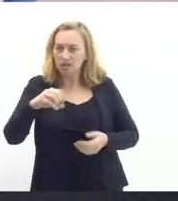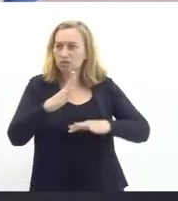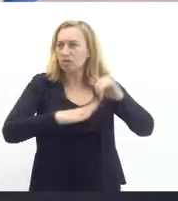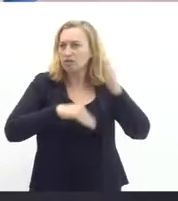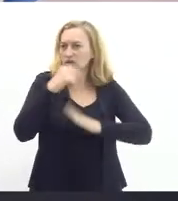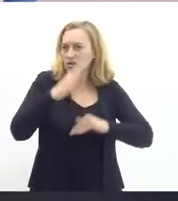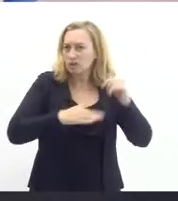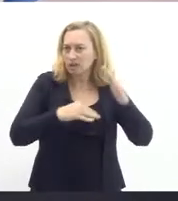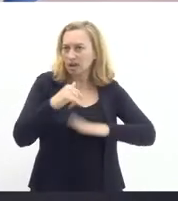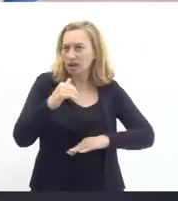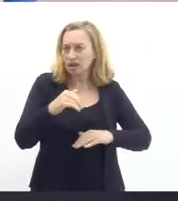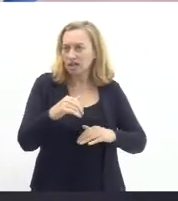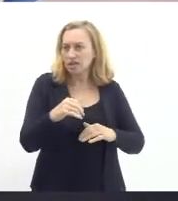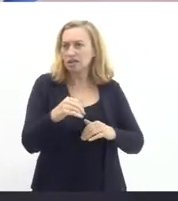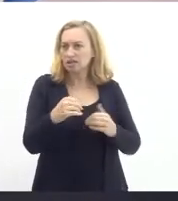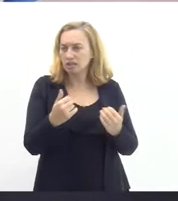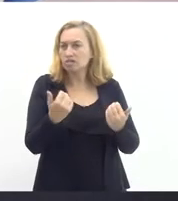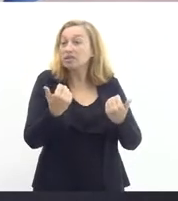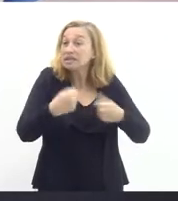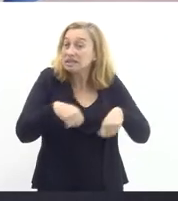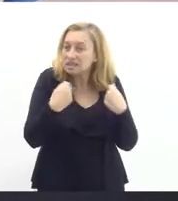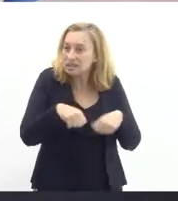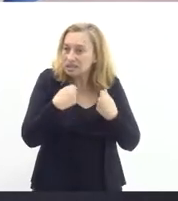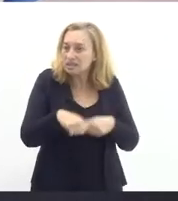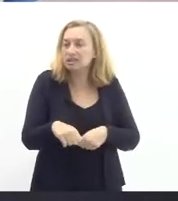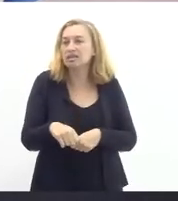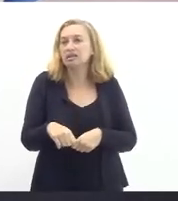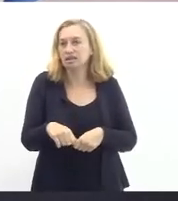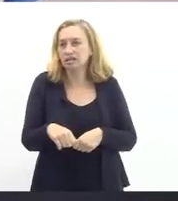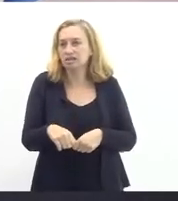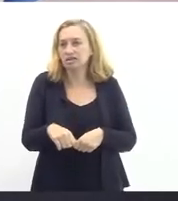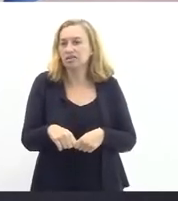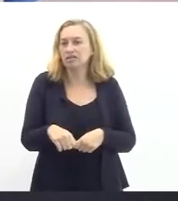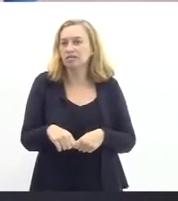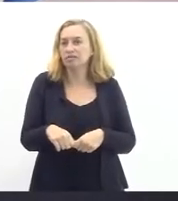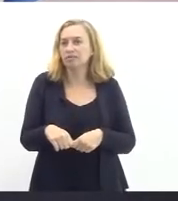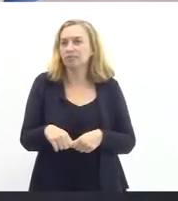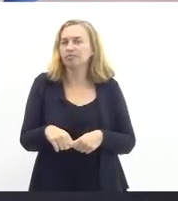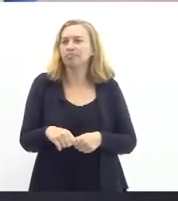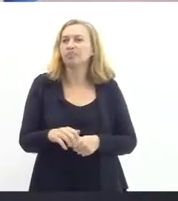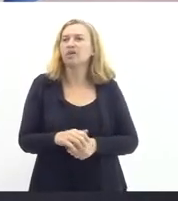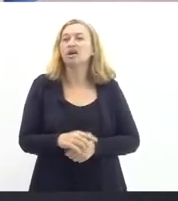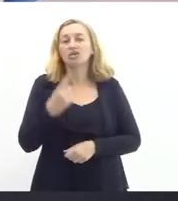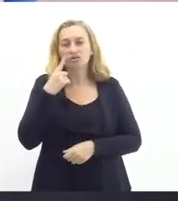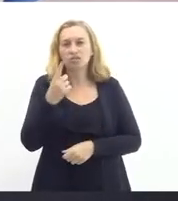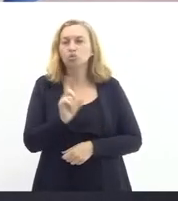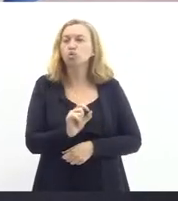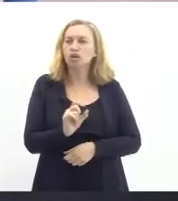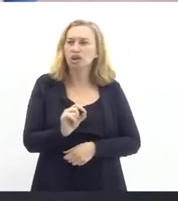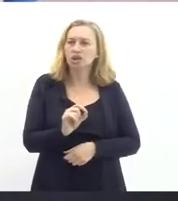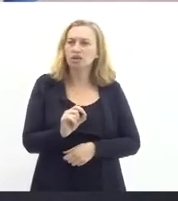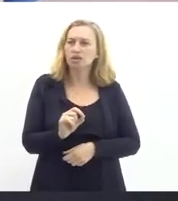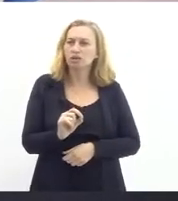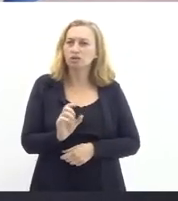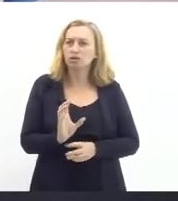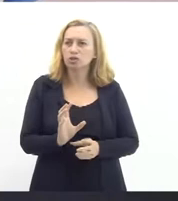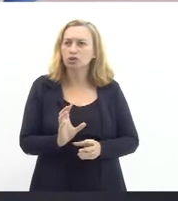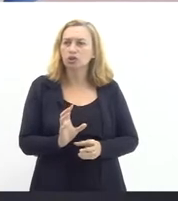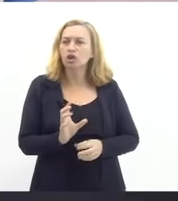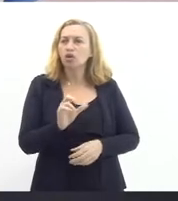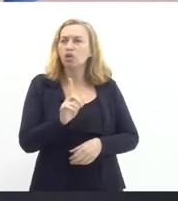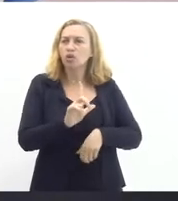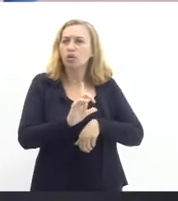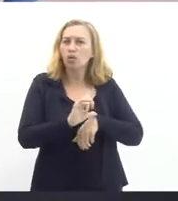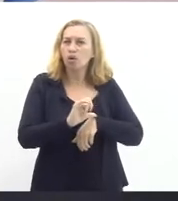significa que a gente tem uma rede que está sendo composta por hora extra.